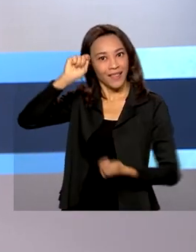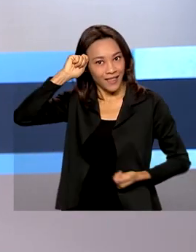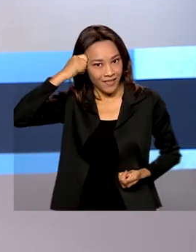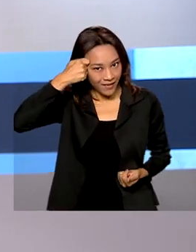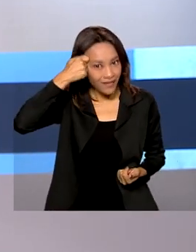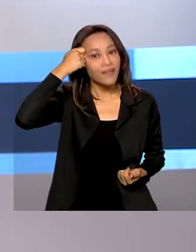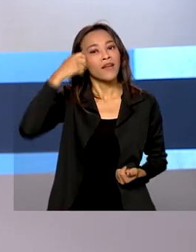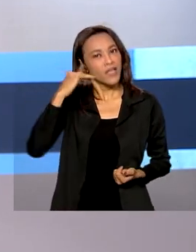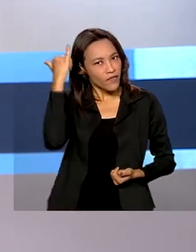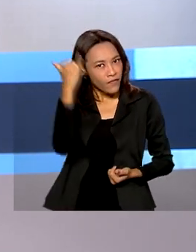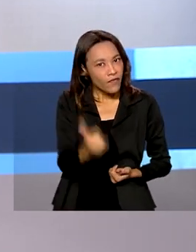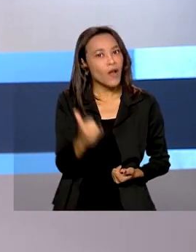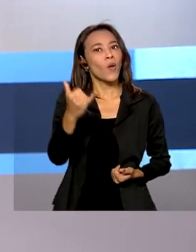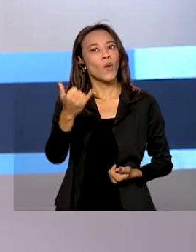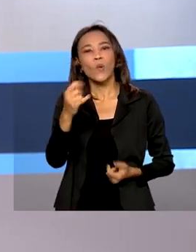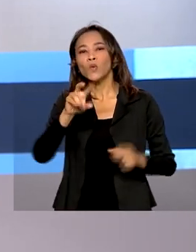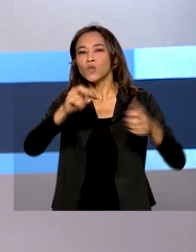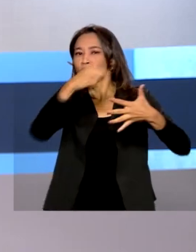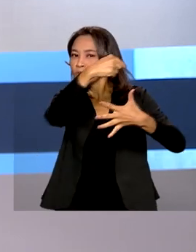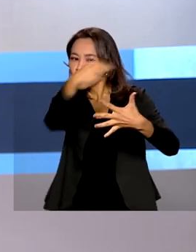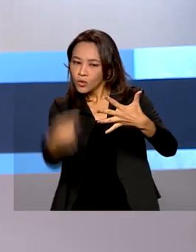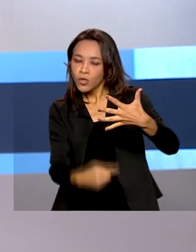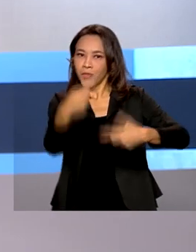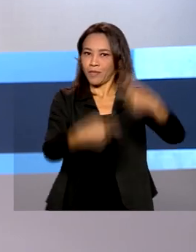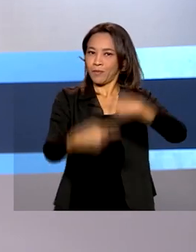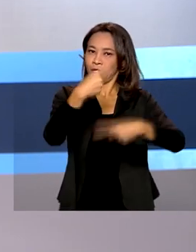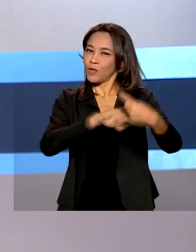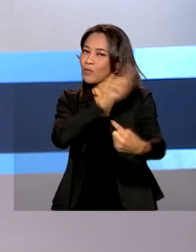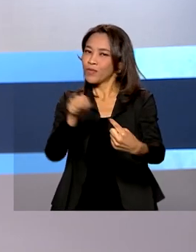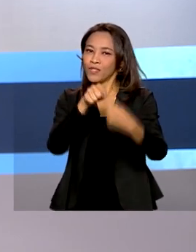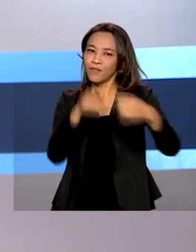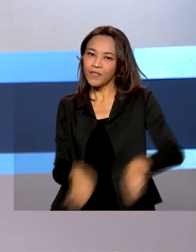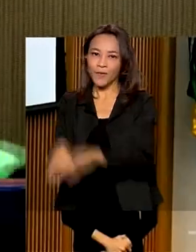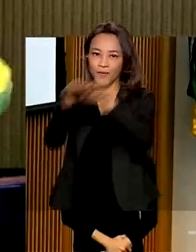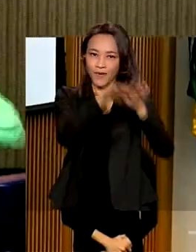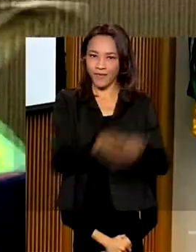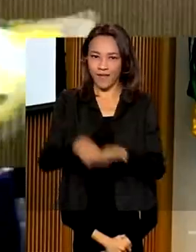as políticas públicas desenvolvidas para a promoção da igualdade racial.